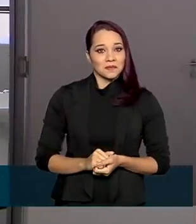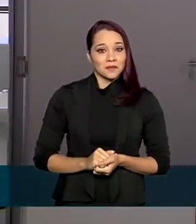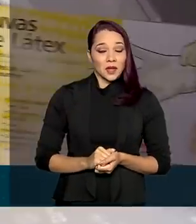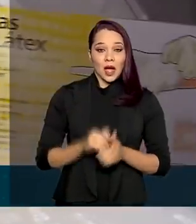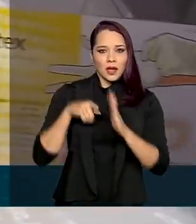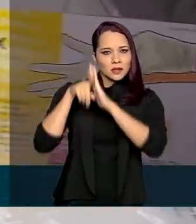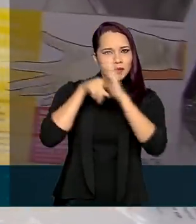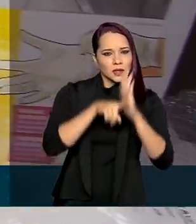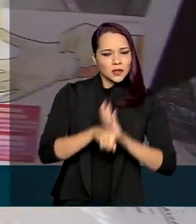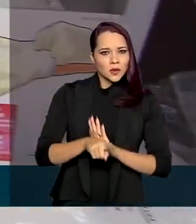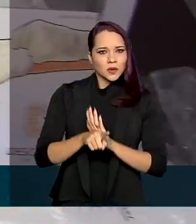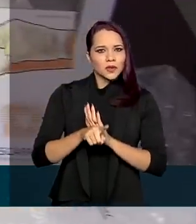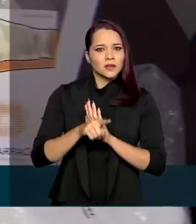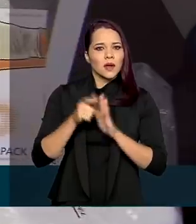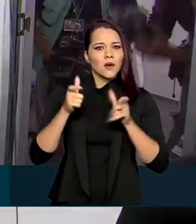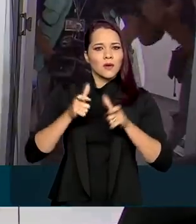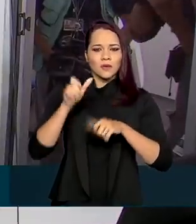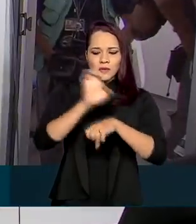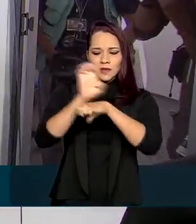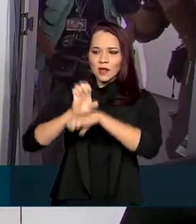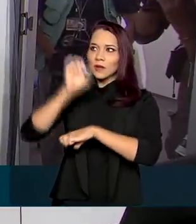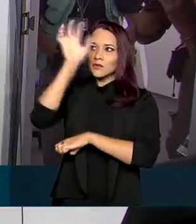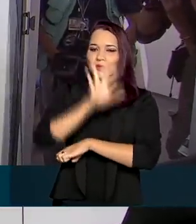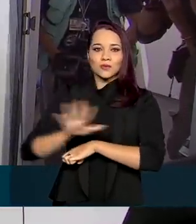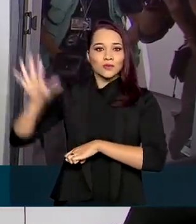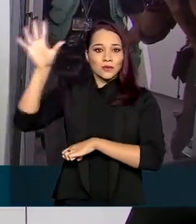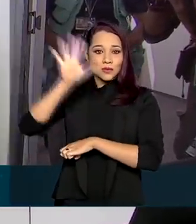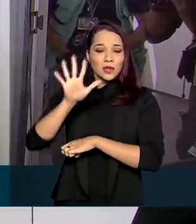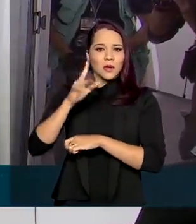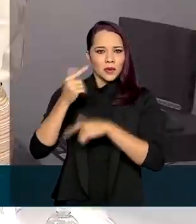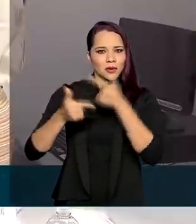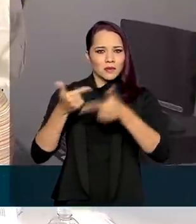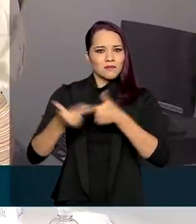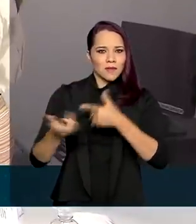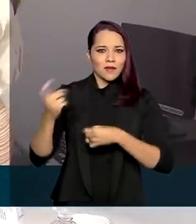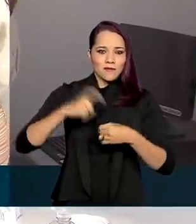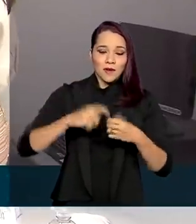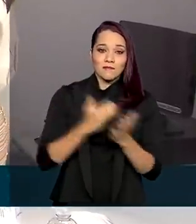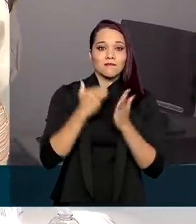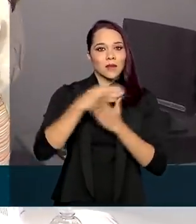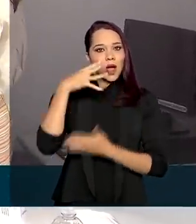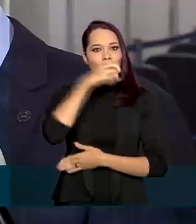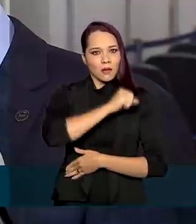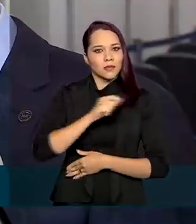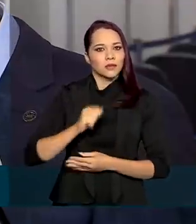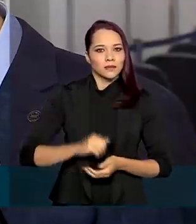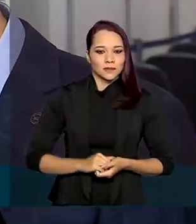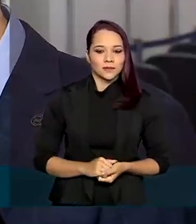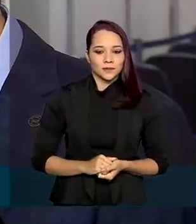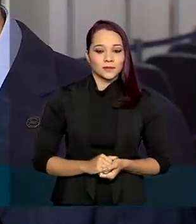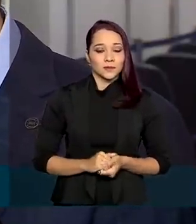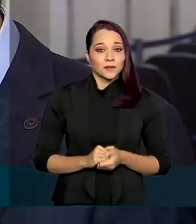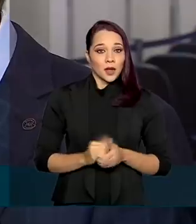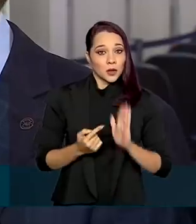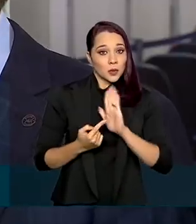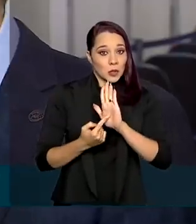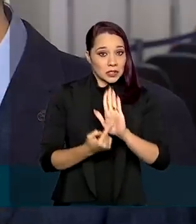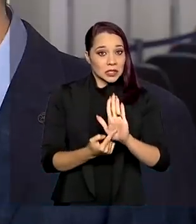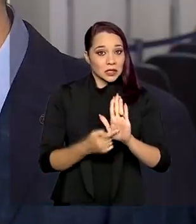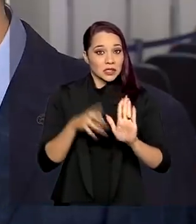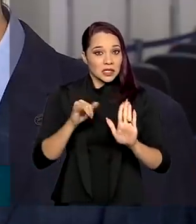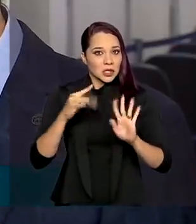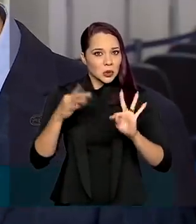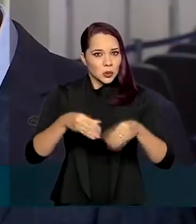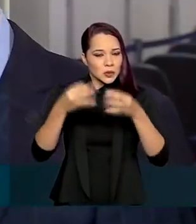estão ocorrendo em todos os estados para que o serviço seja retomado o mais rápido possível. Demonstrado a aptidão da agência,